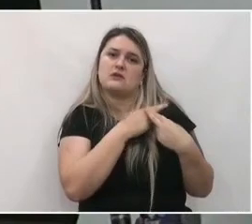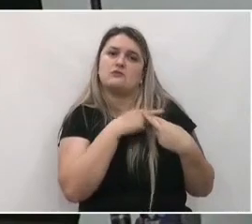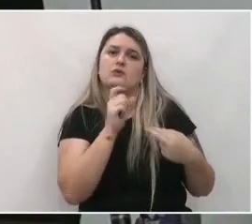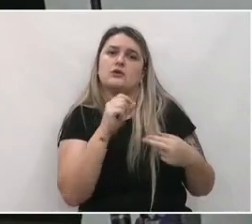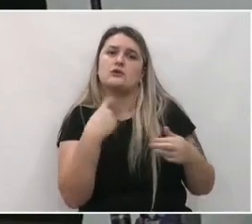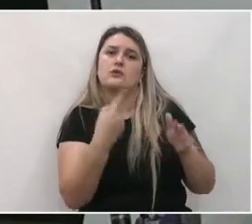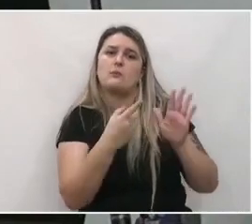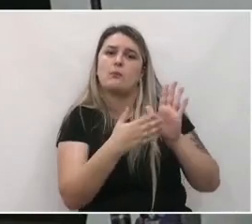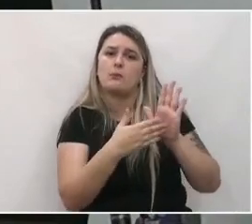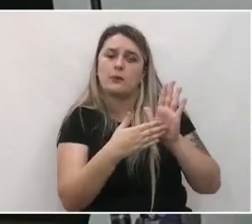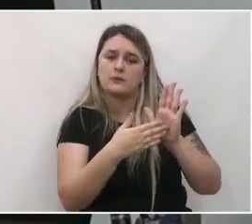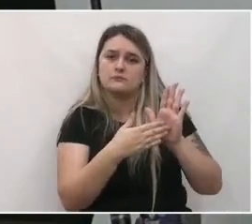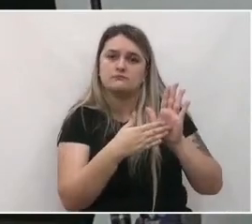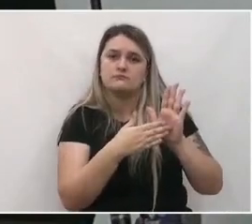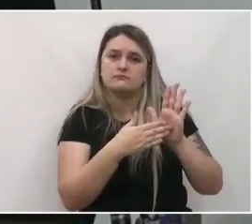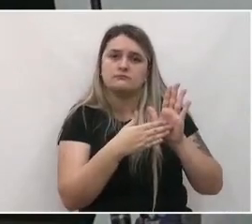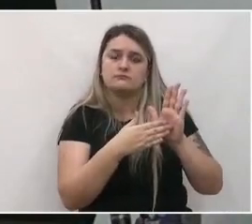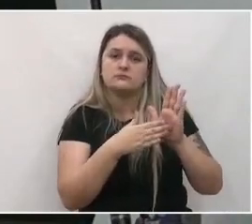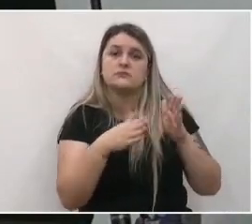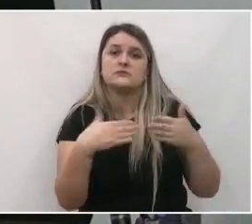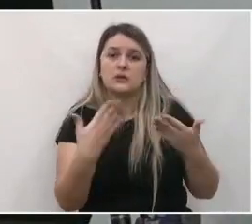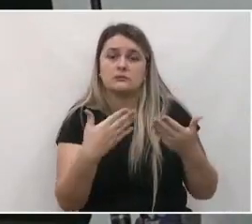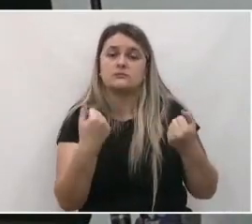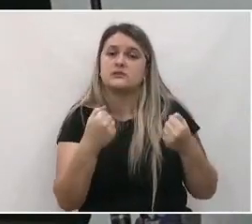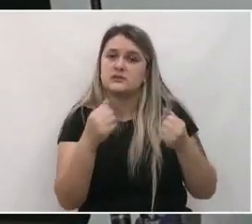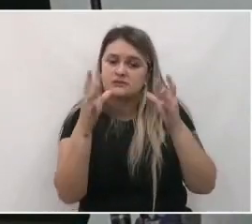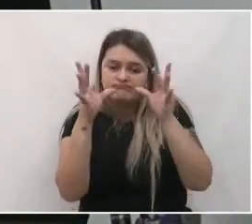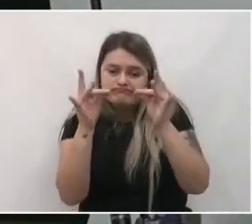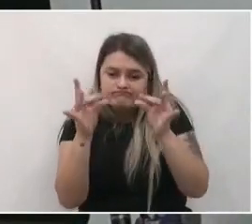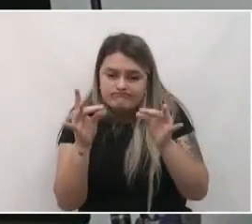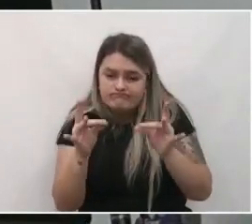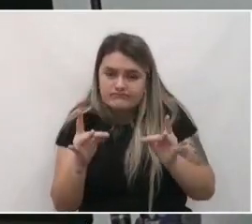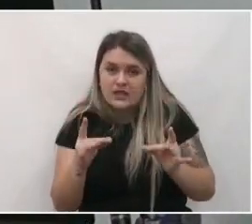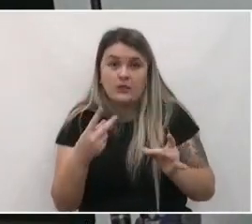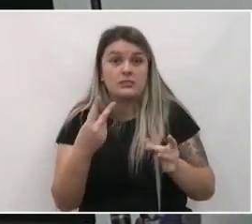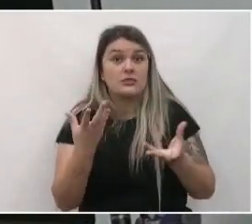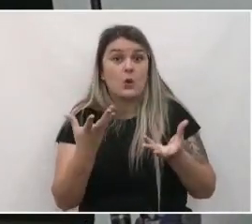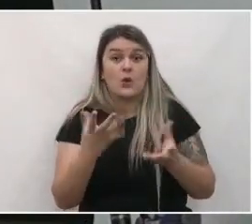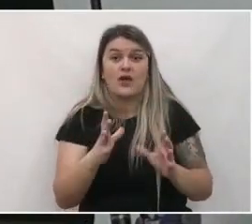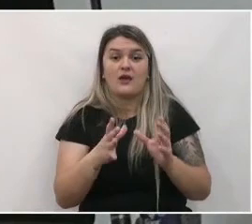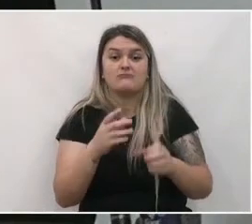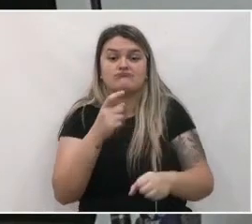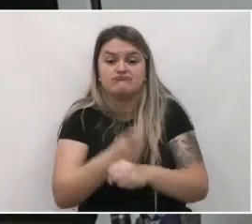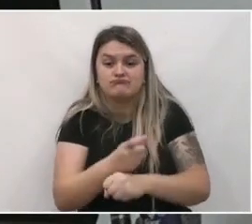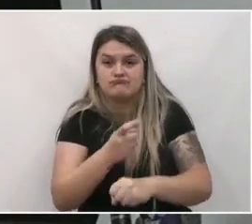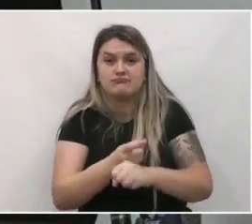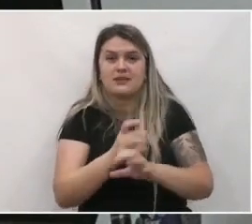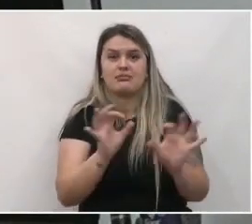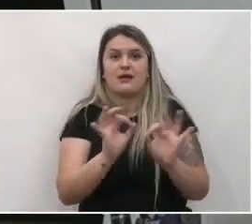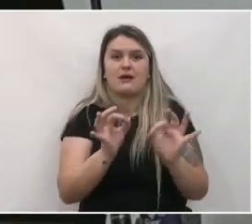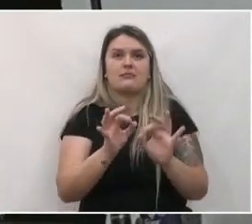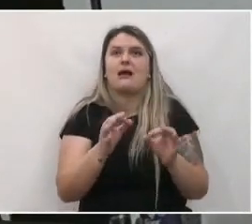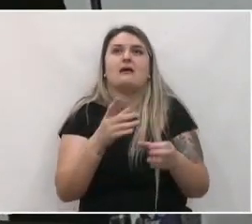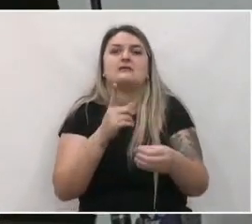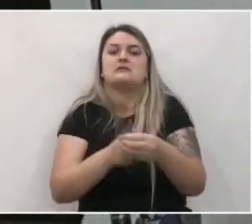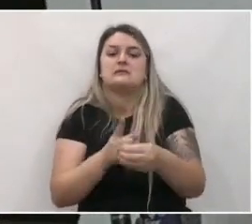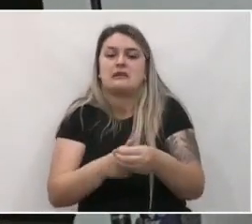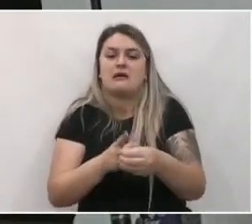propondo. Então, tudo isso tem que ser analisado, a gente não quer engessar nada, a gente não quer tornar a cidade